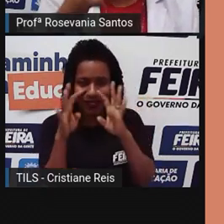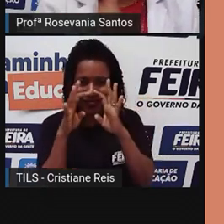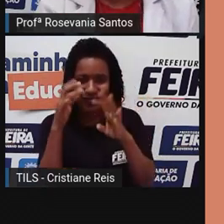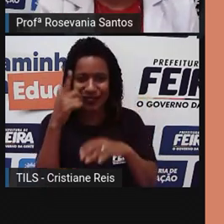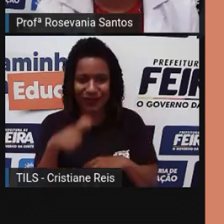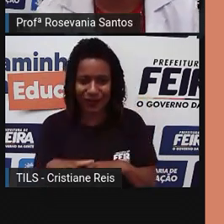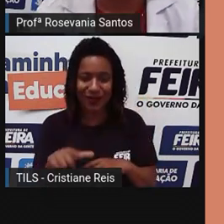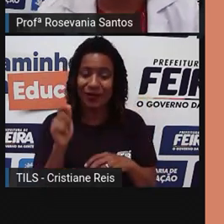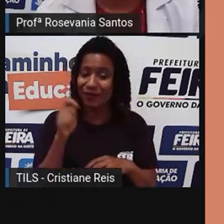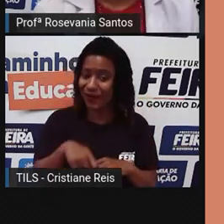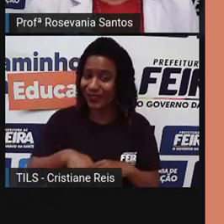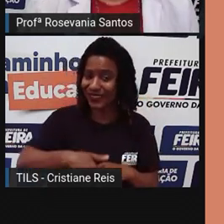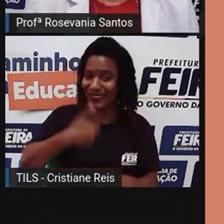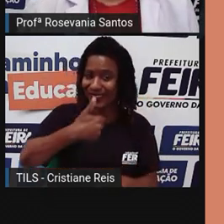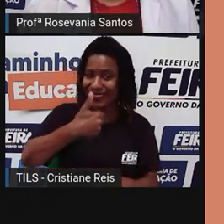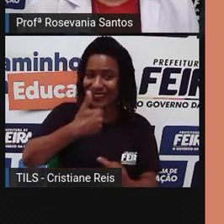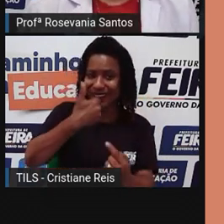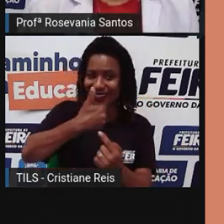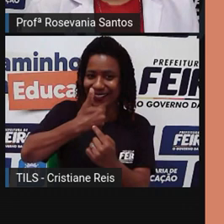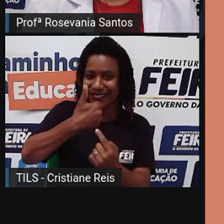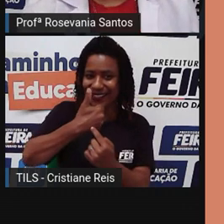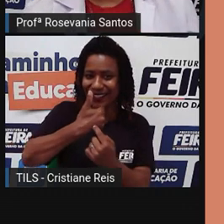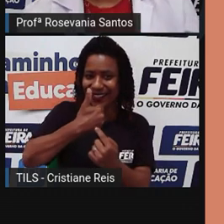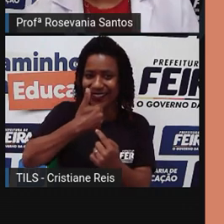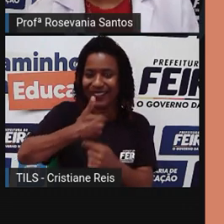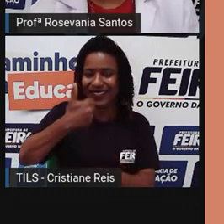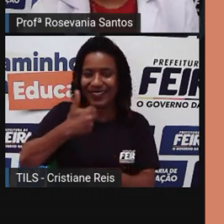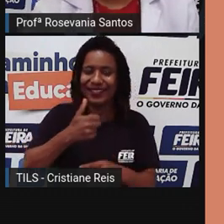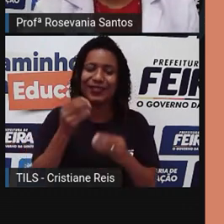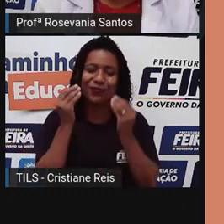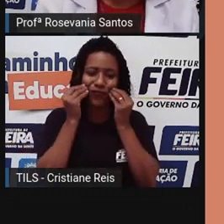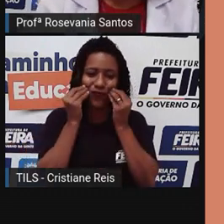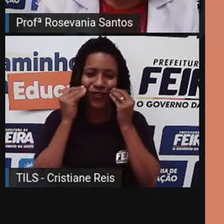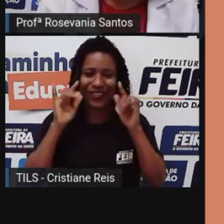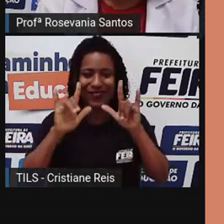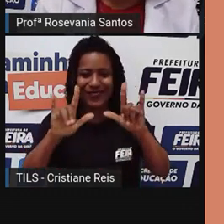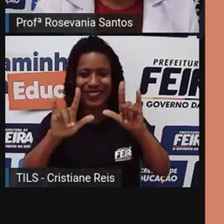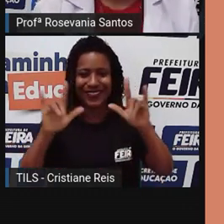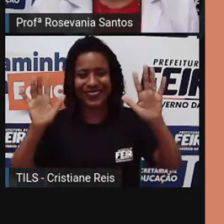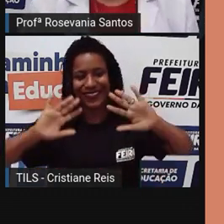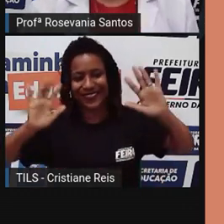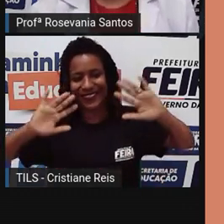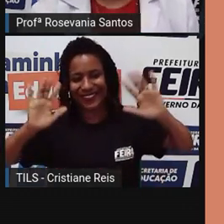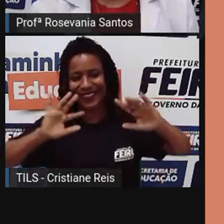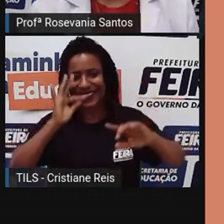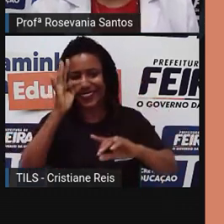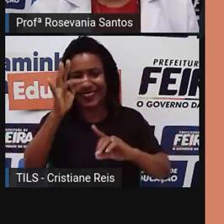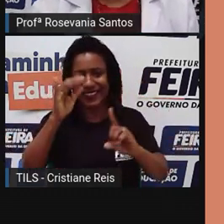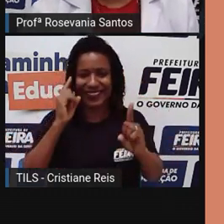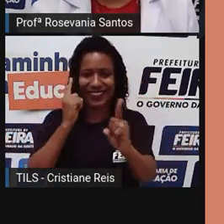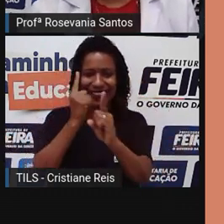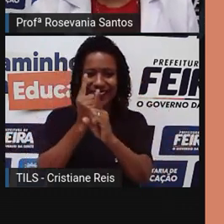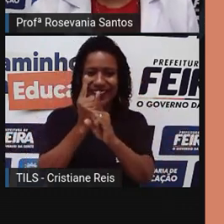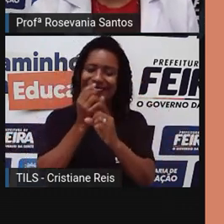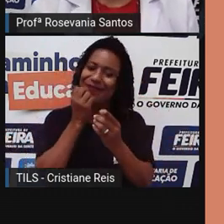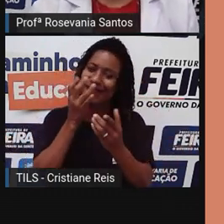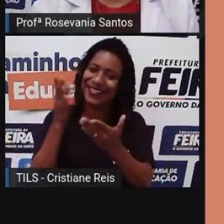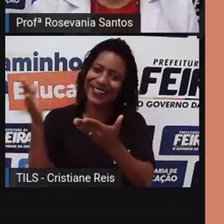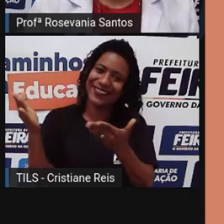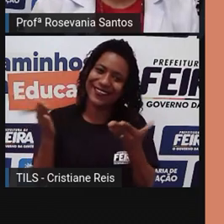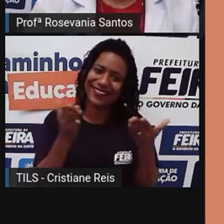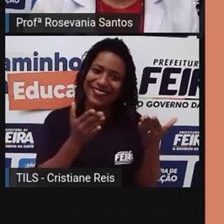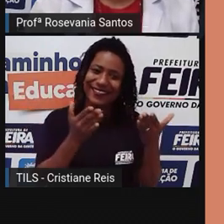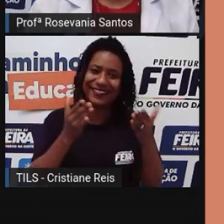pode até curtir, aula, prova, adorar, né, um beijão para todos vocês, gente, e até a nossa próxima aula. Como eu falei, sejam bem-vindos. Tchau.